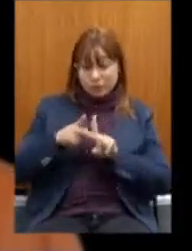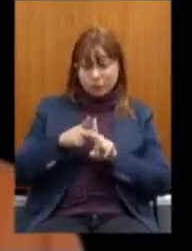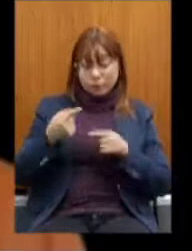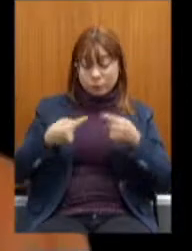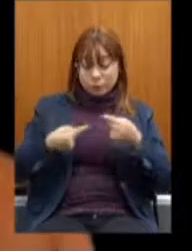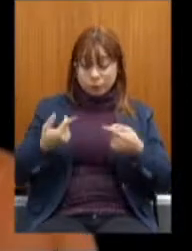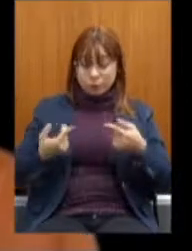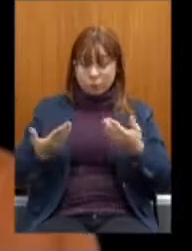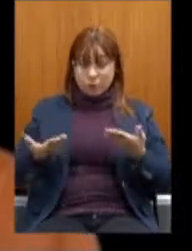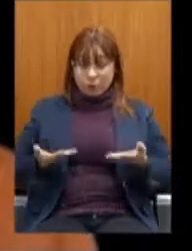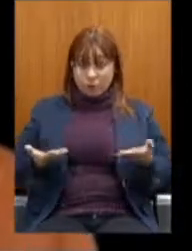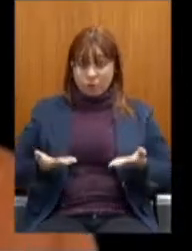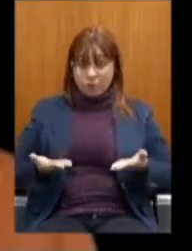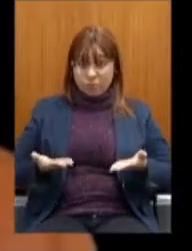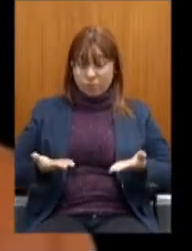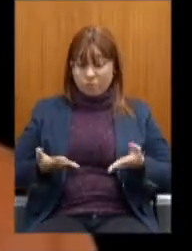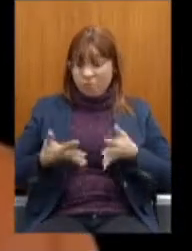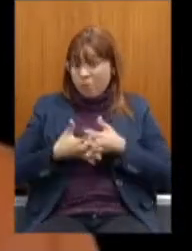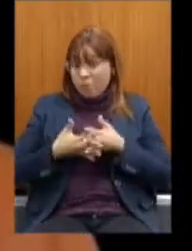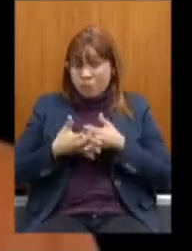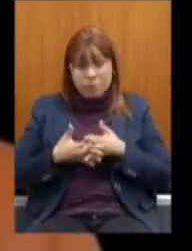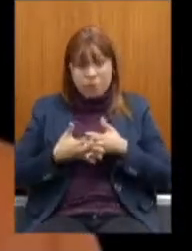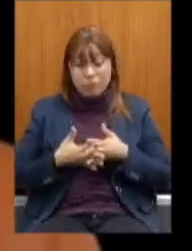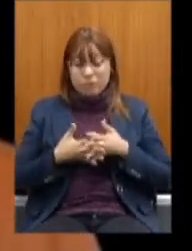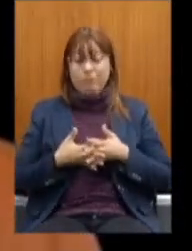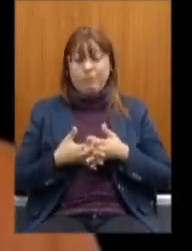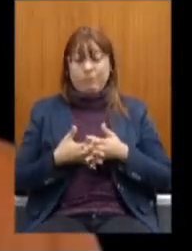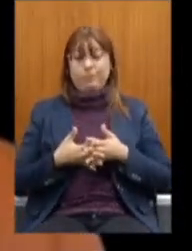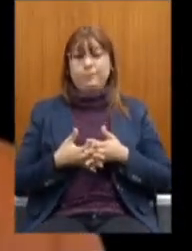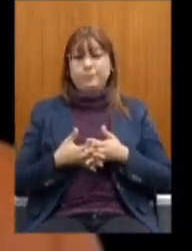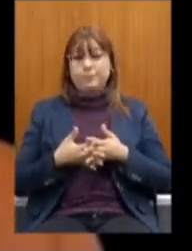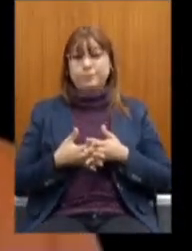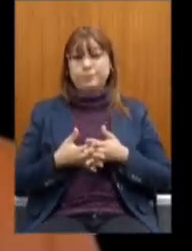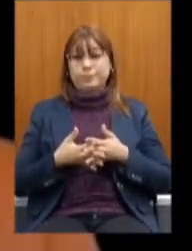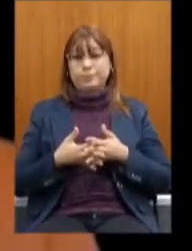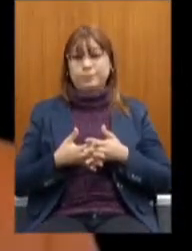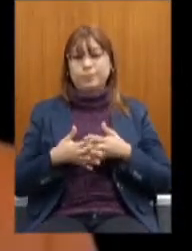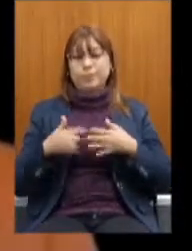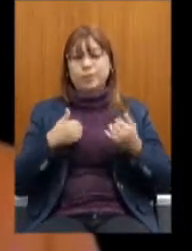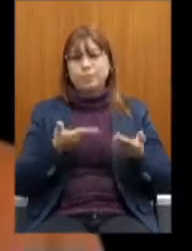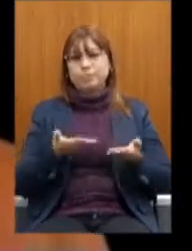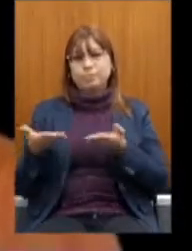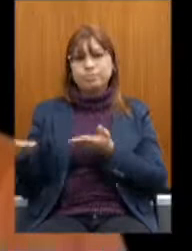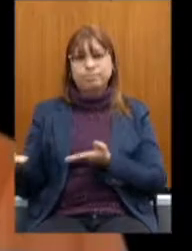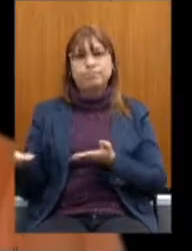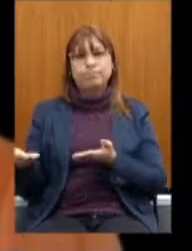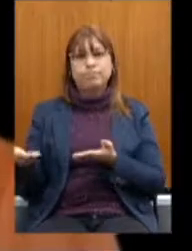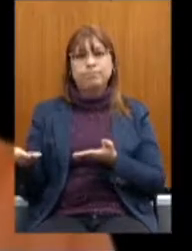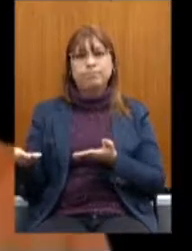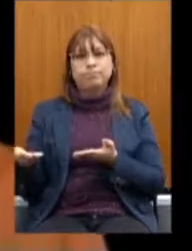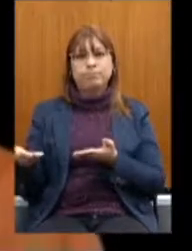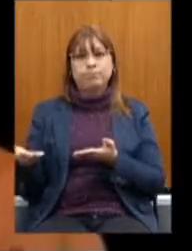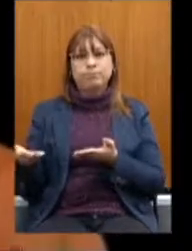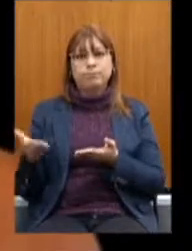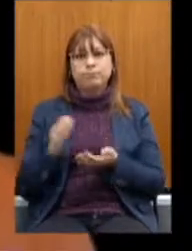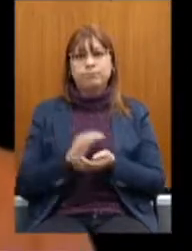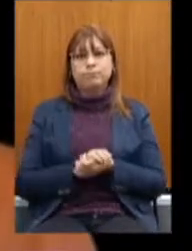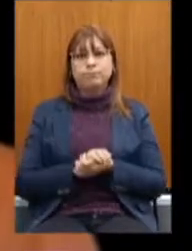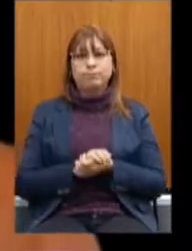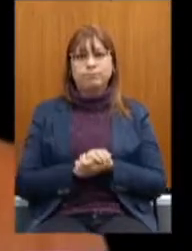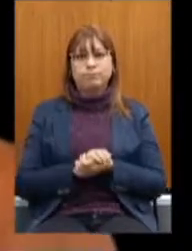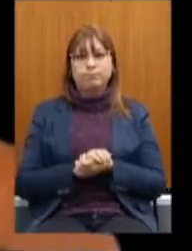momento É muito complicado Eu passo a palavra Agora Ao